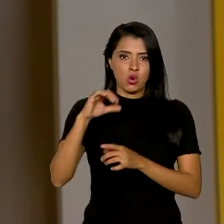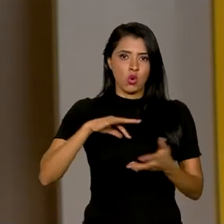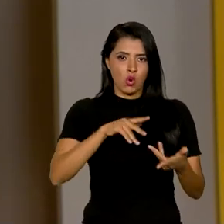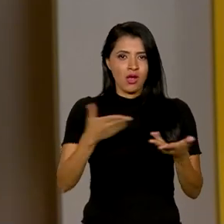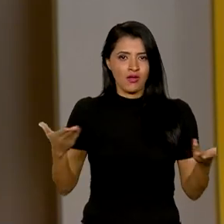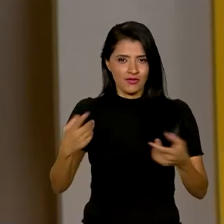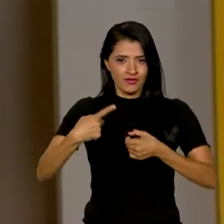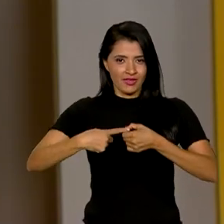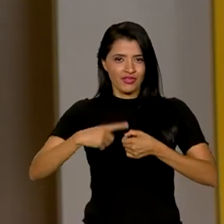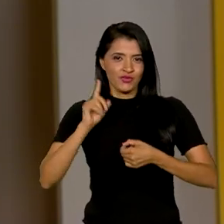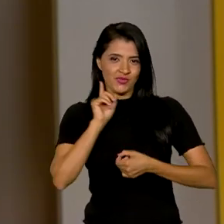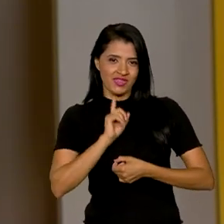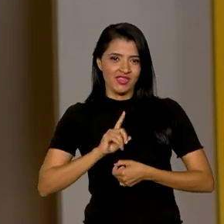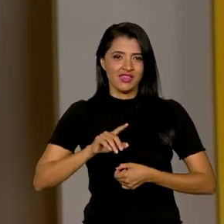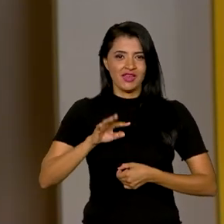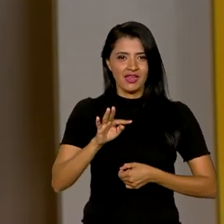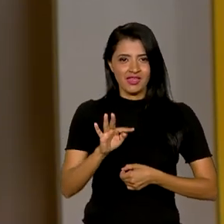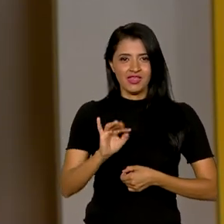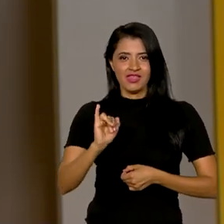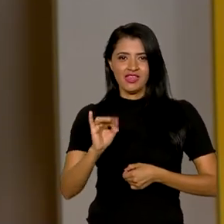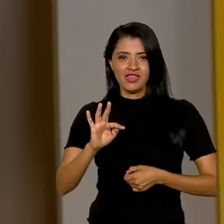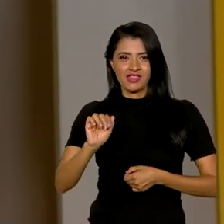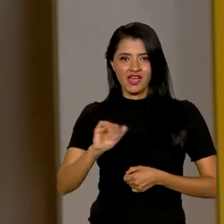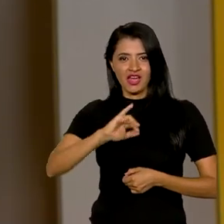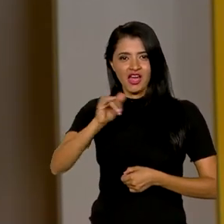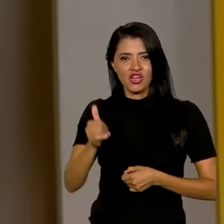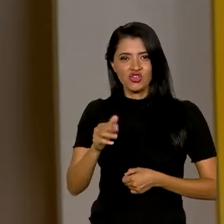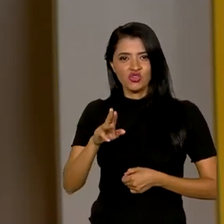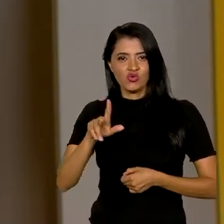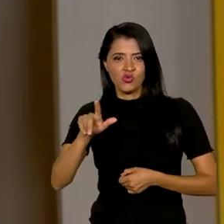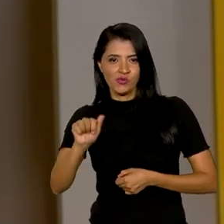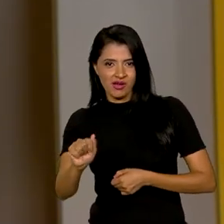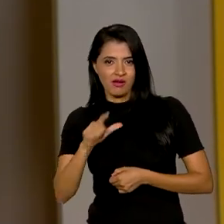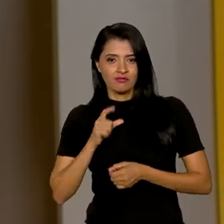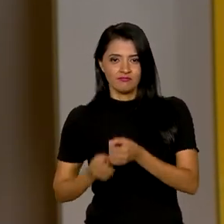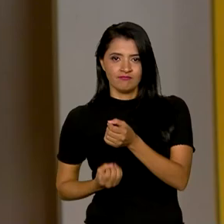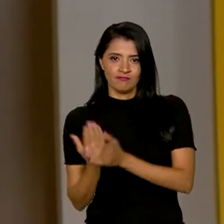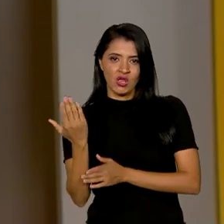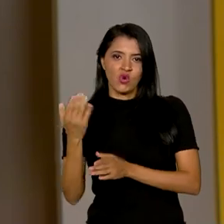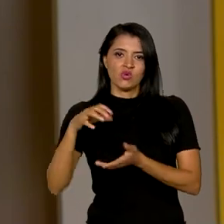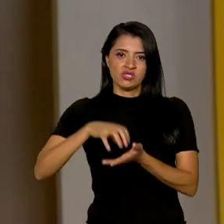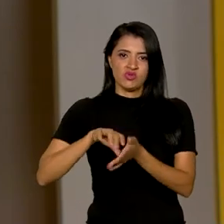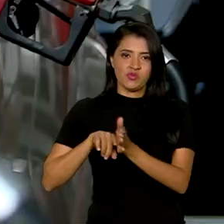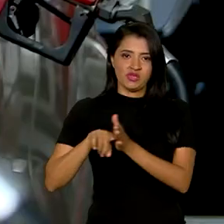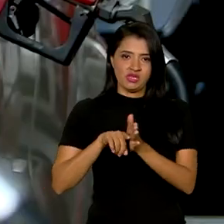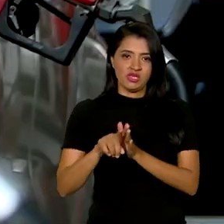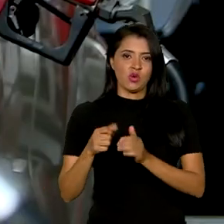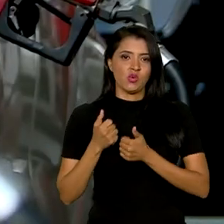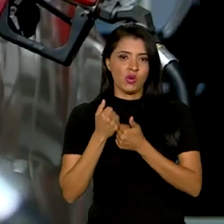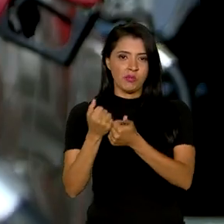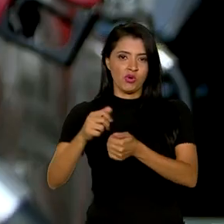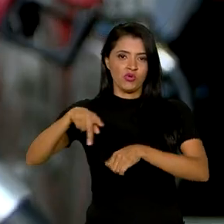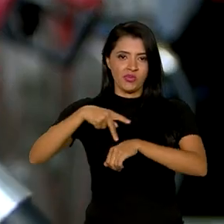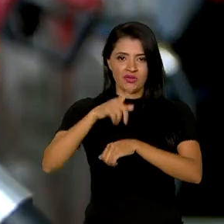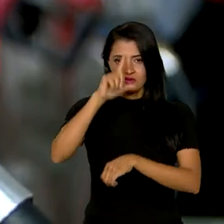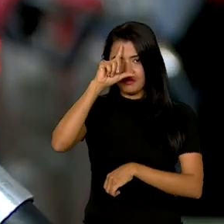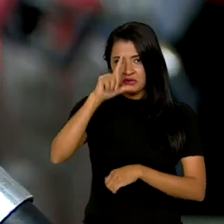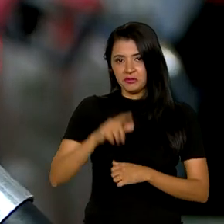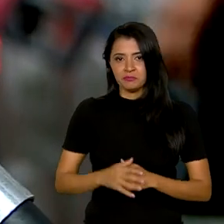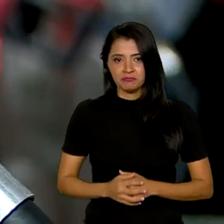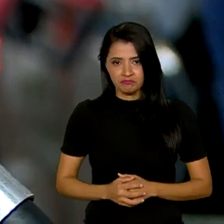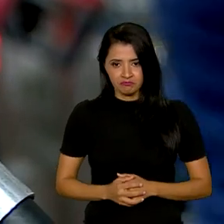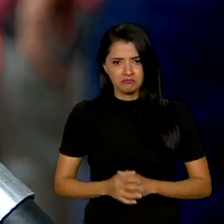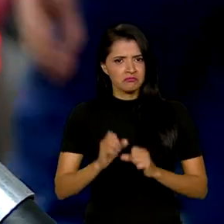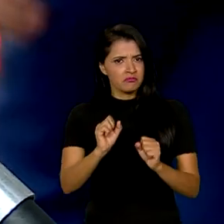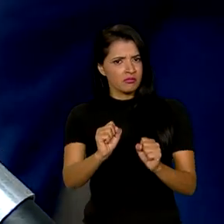de Itajubá, foi inaugurado um centro de pesquisa e desenvolvimento com apoio da Alemanha. Pode ser